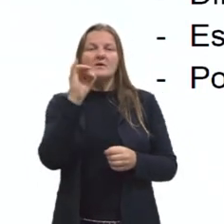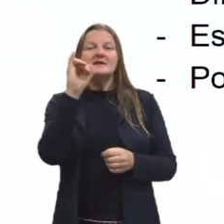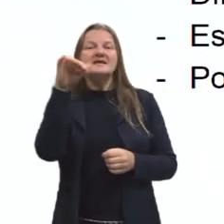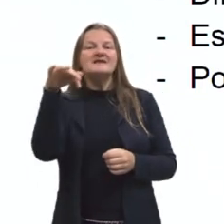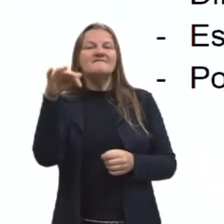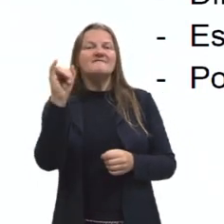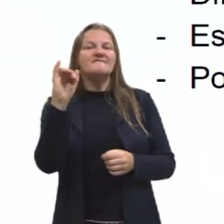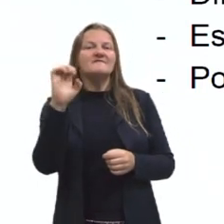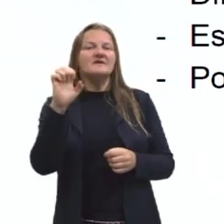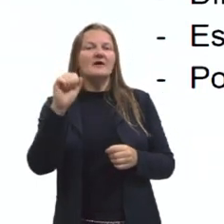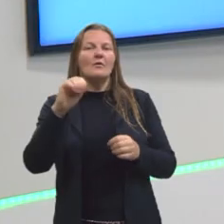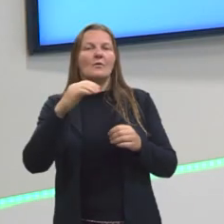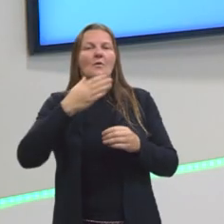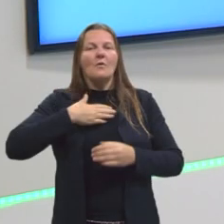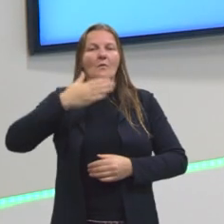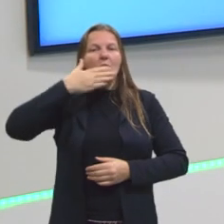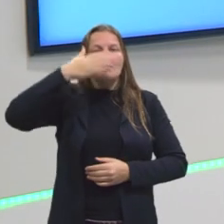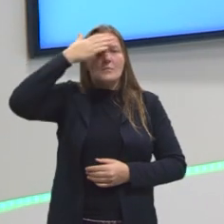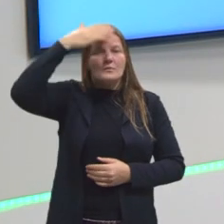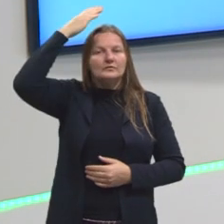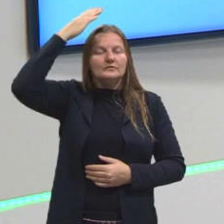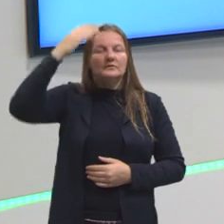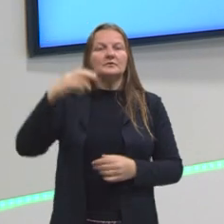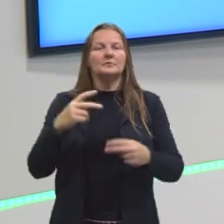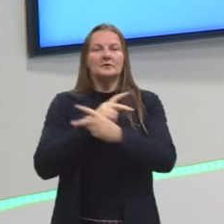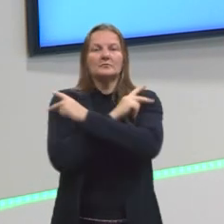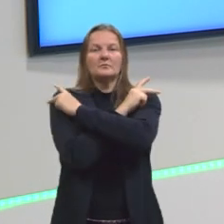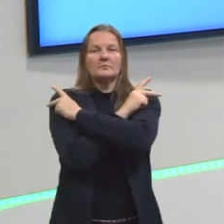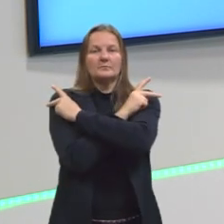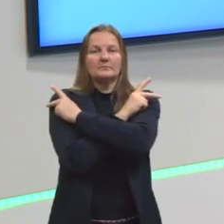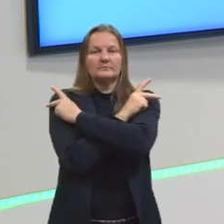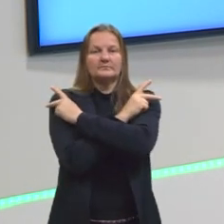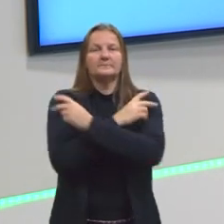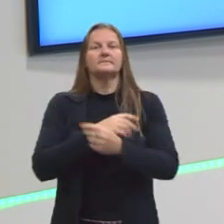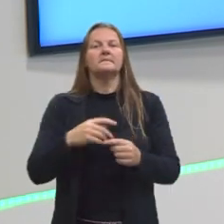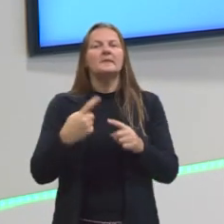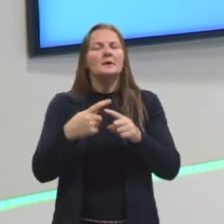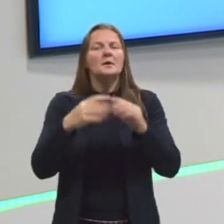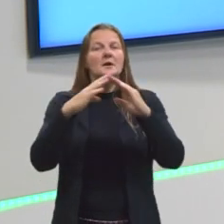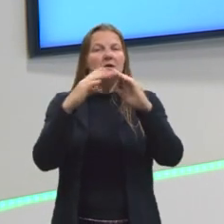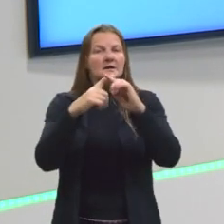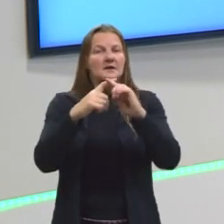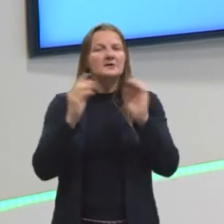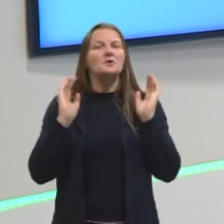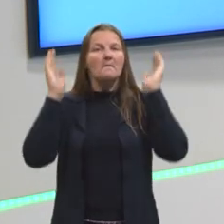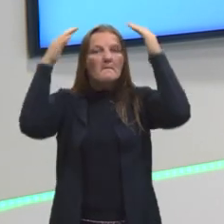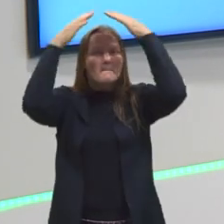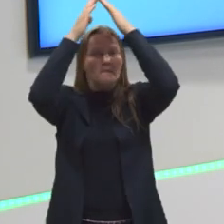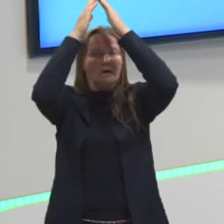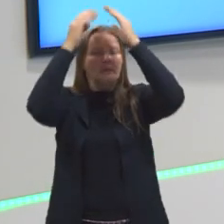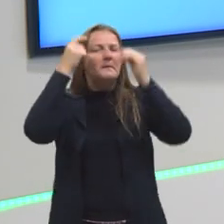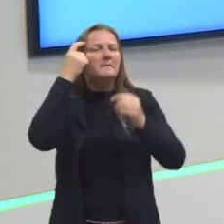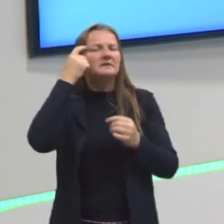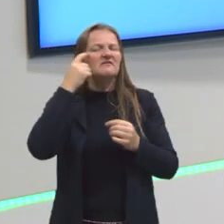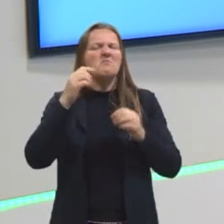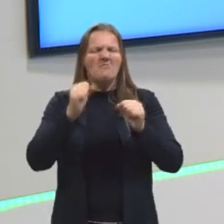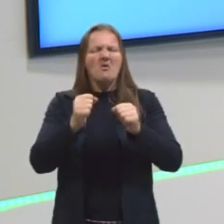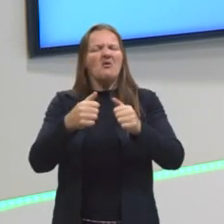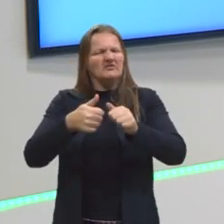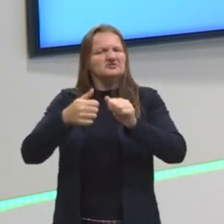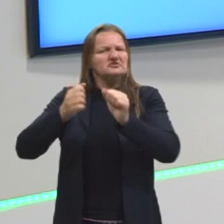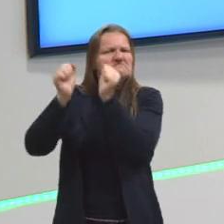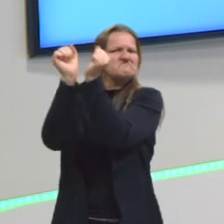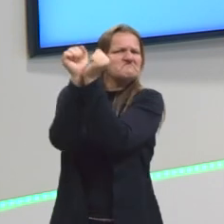incluindo aí muçulmanos e pagãos. Então, para a igreja, para o Papa, estava tudo bem que